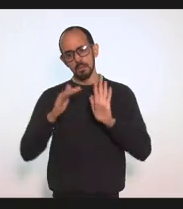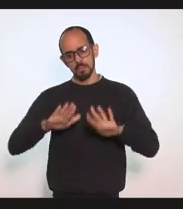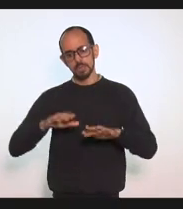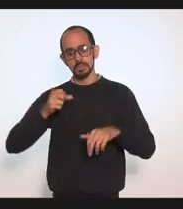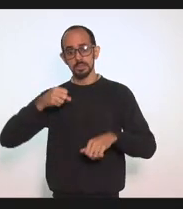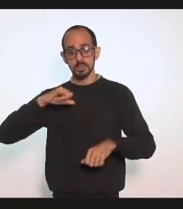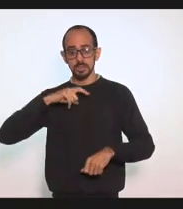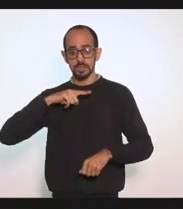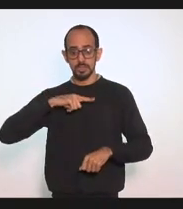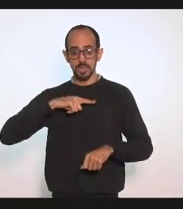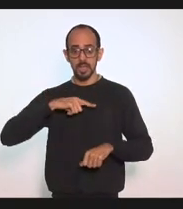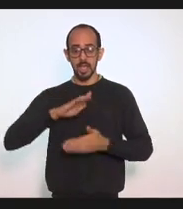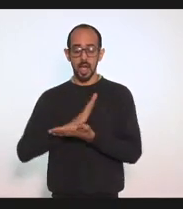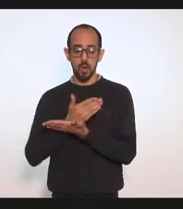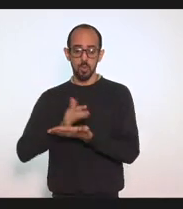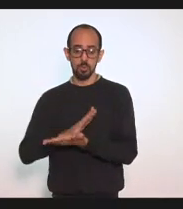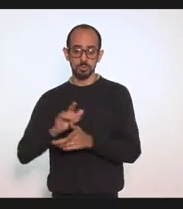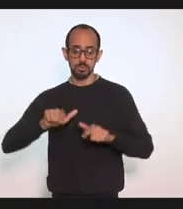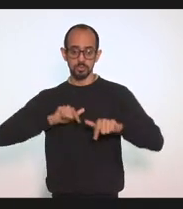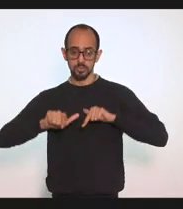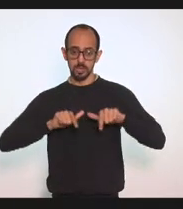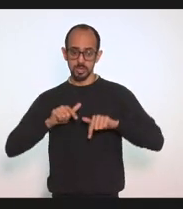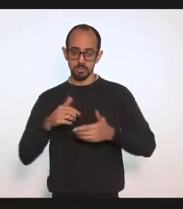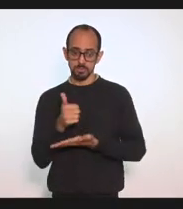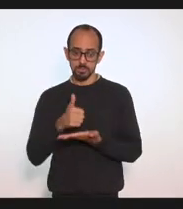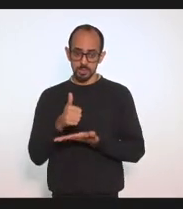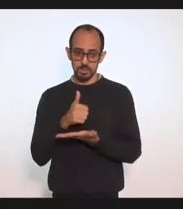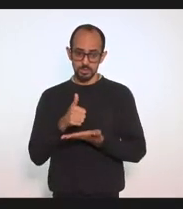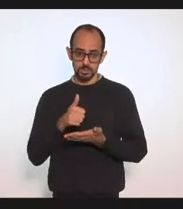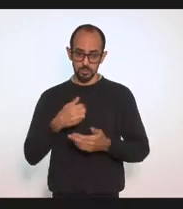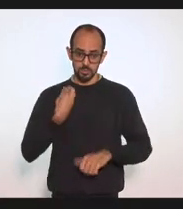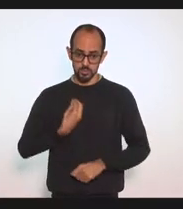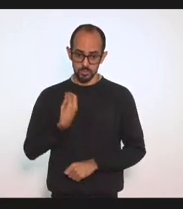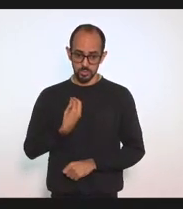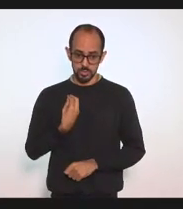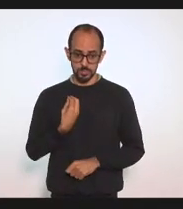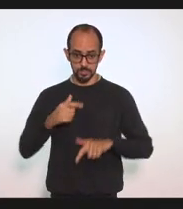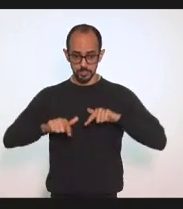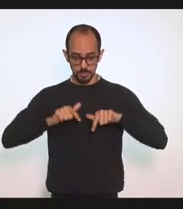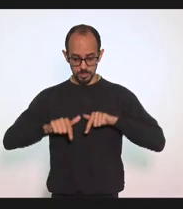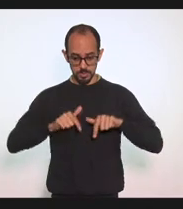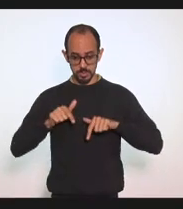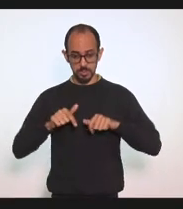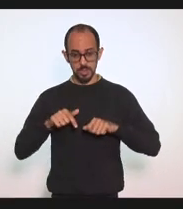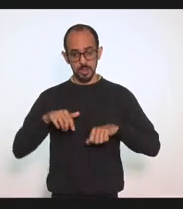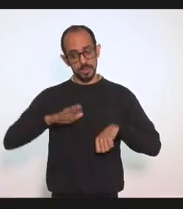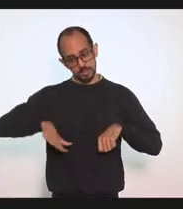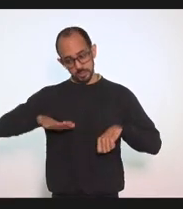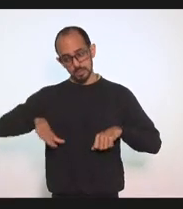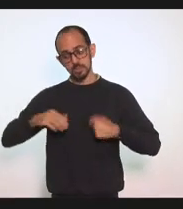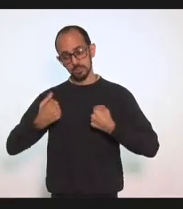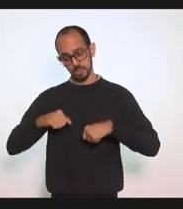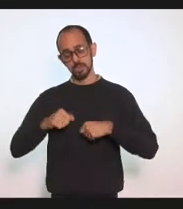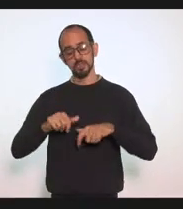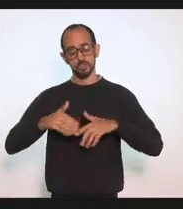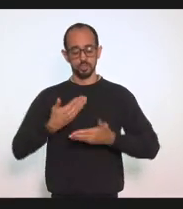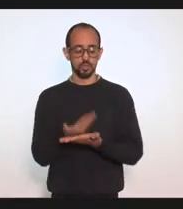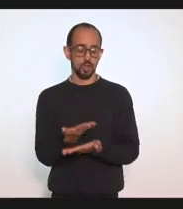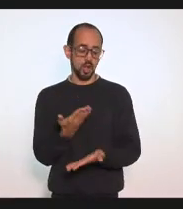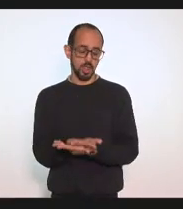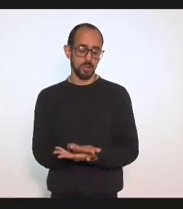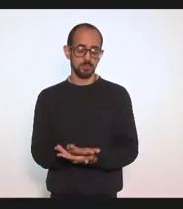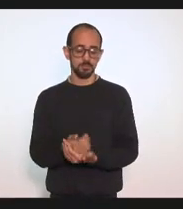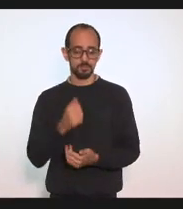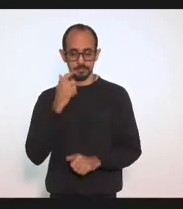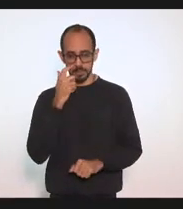atividades essenciais em funcionamento, trabalhando, há crianças que precisam de escola. Só isso, senhor